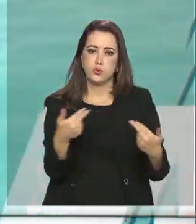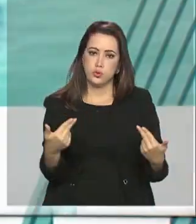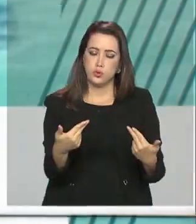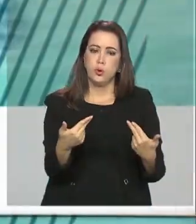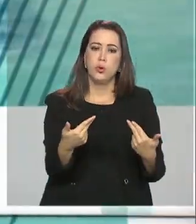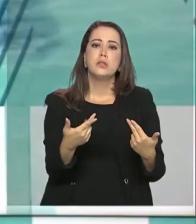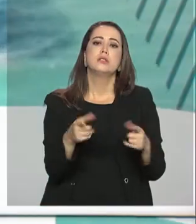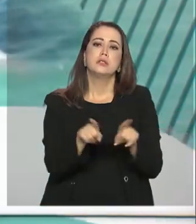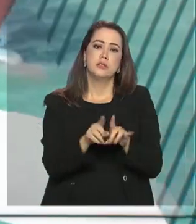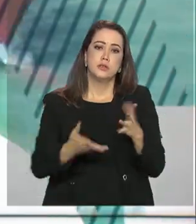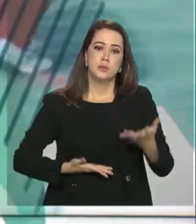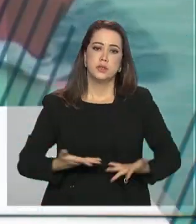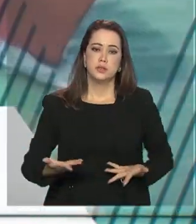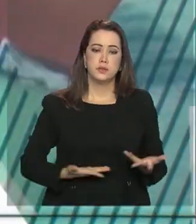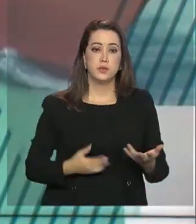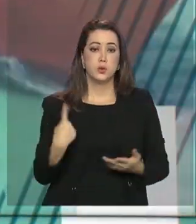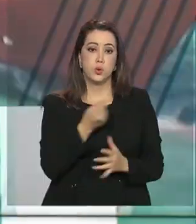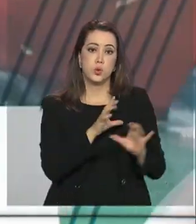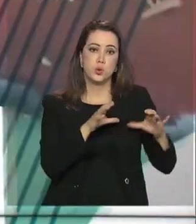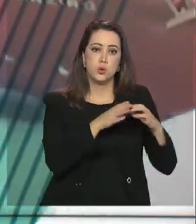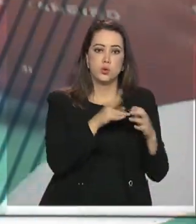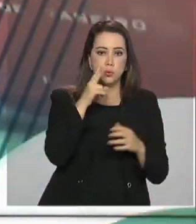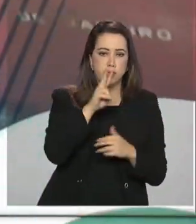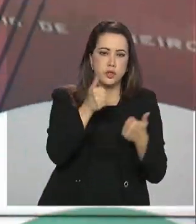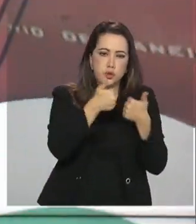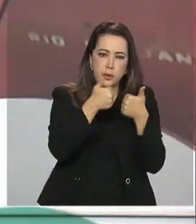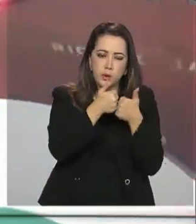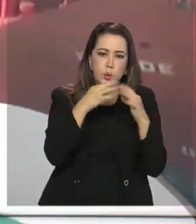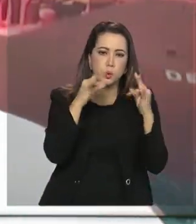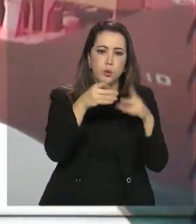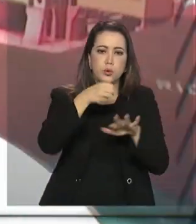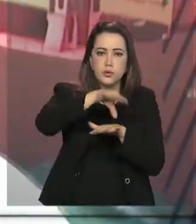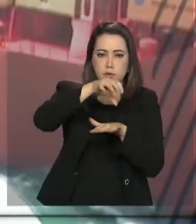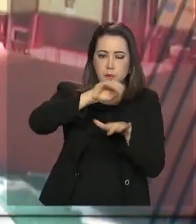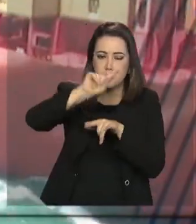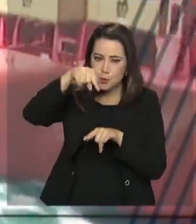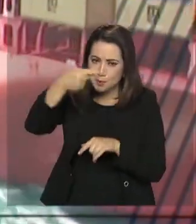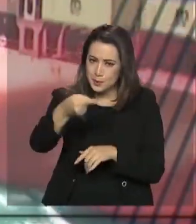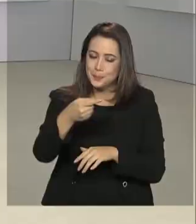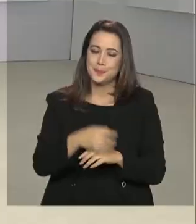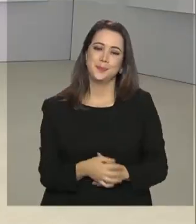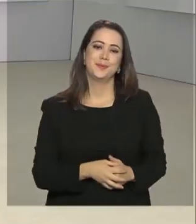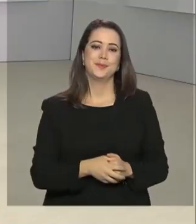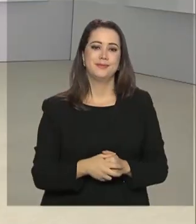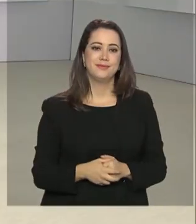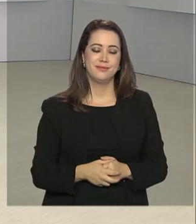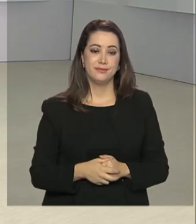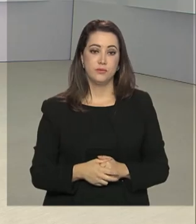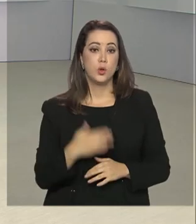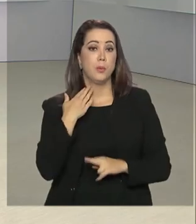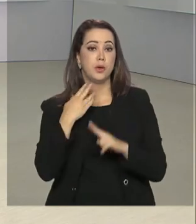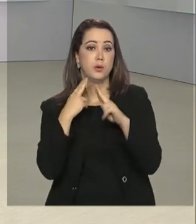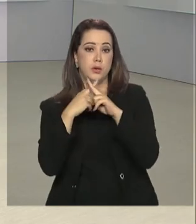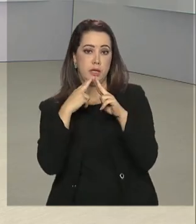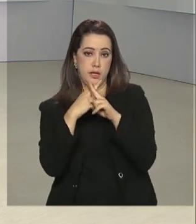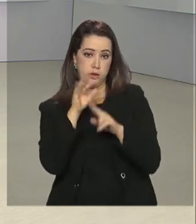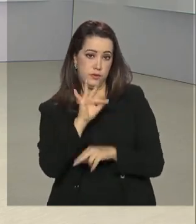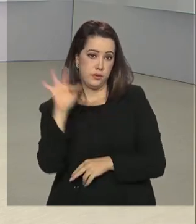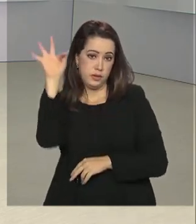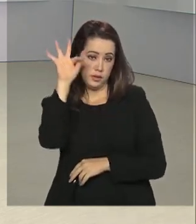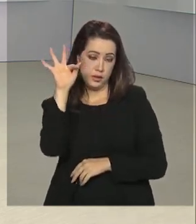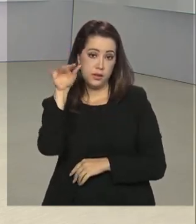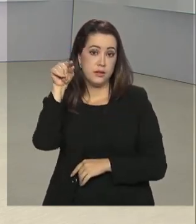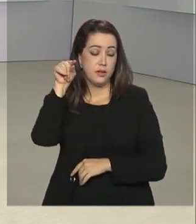serviços. Nossa equipe acompanha tudo e volta com mais informações nos nossos telejornais. A Caixa Econômica Federal